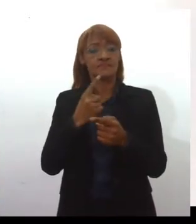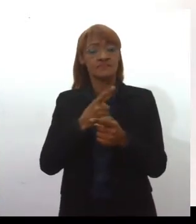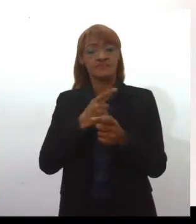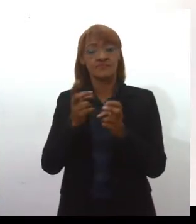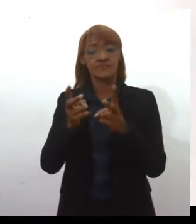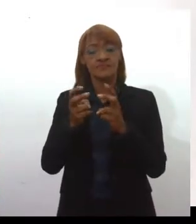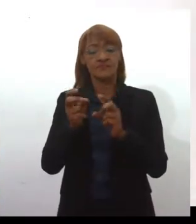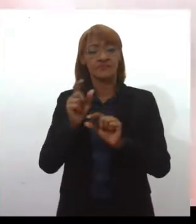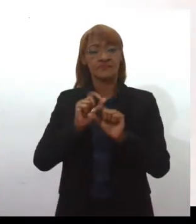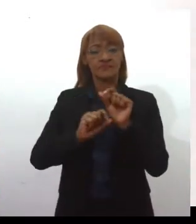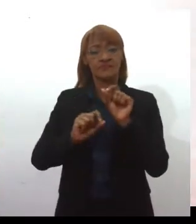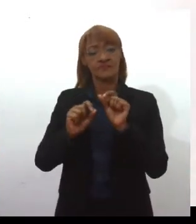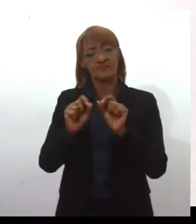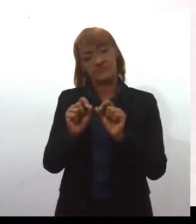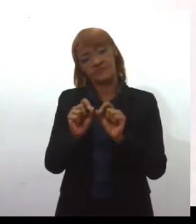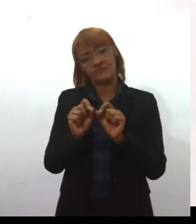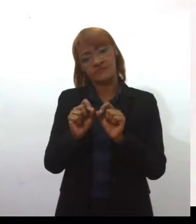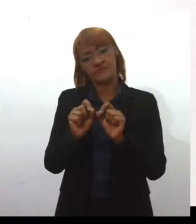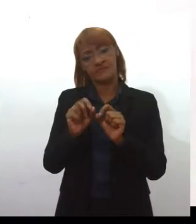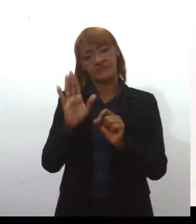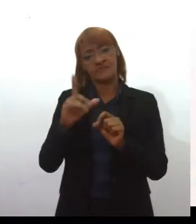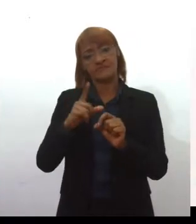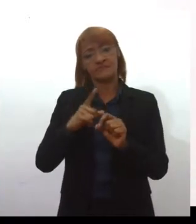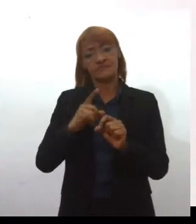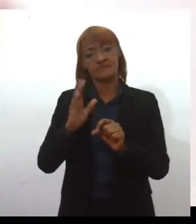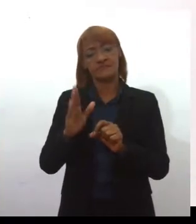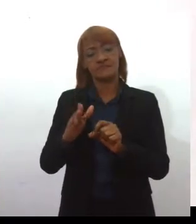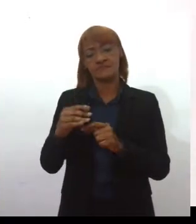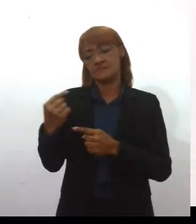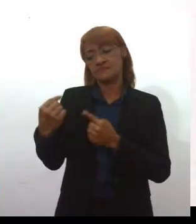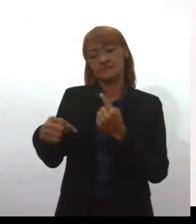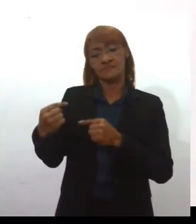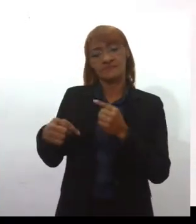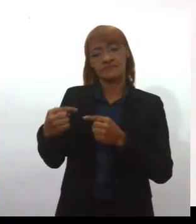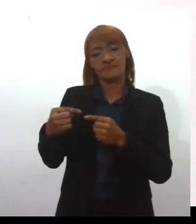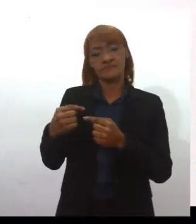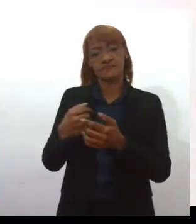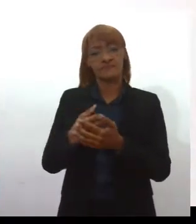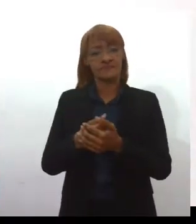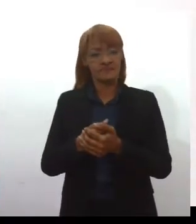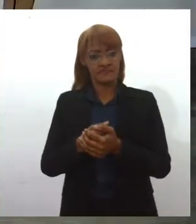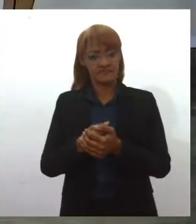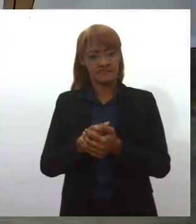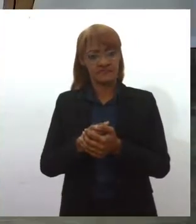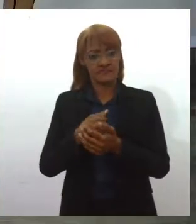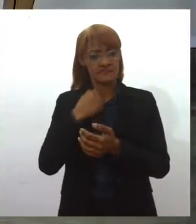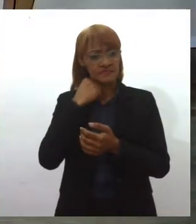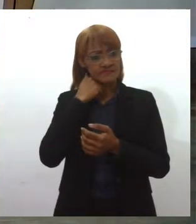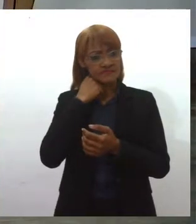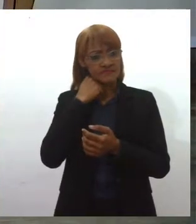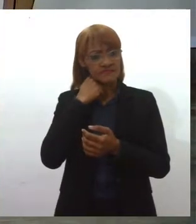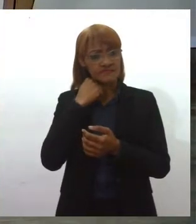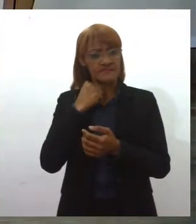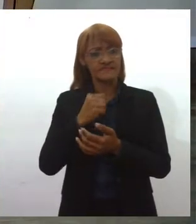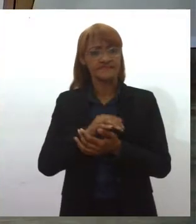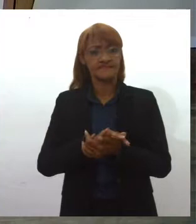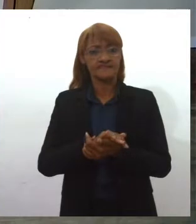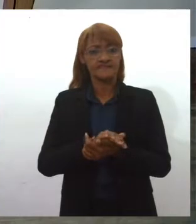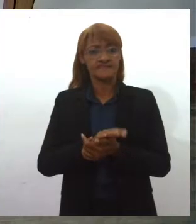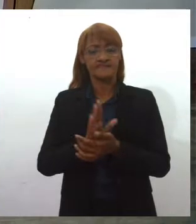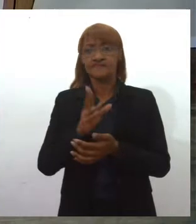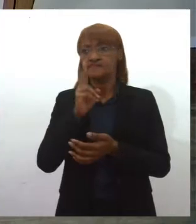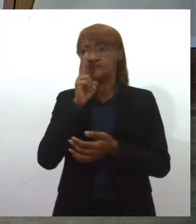com uma verbe organizativa, mobilizadora e política. Tem uma determinação, desculpa te interromper, tem uma determinação aí muito